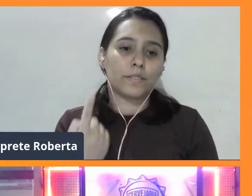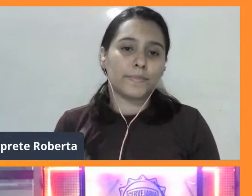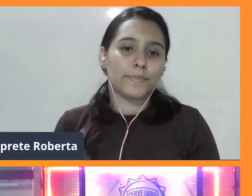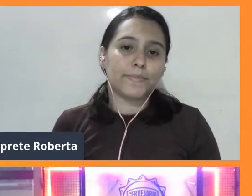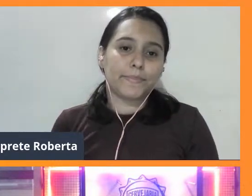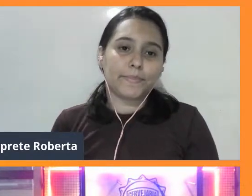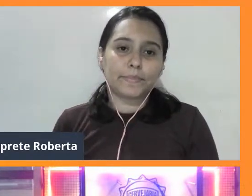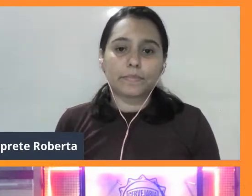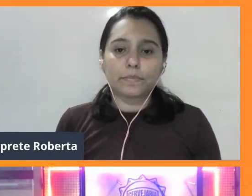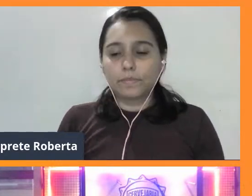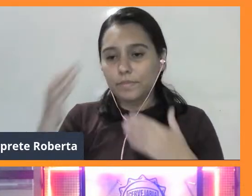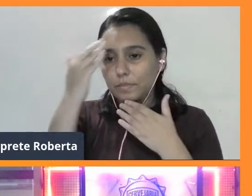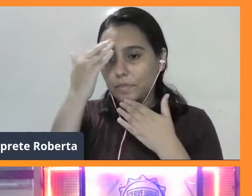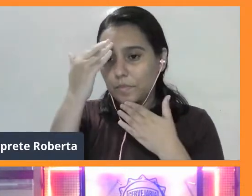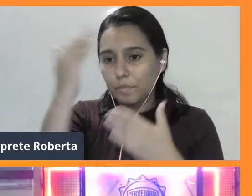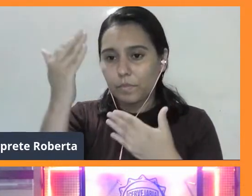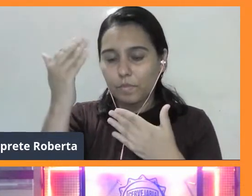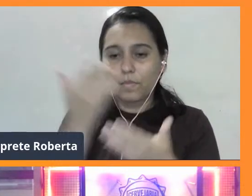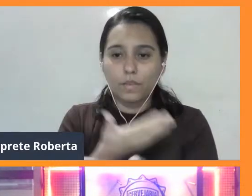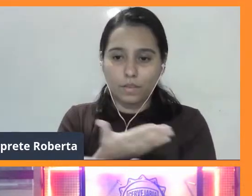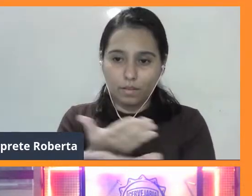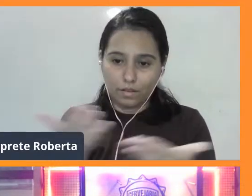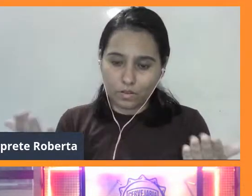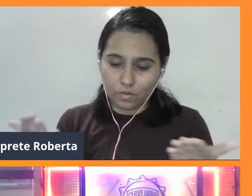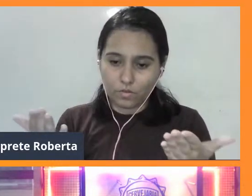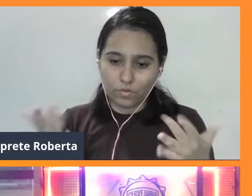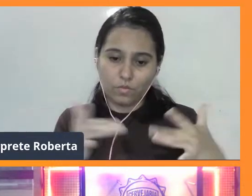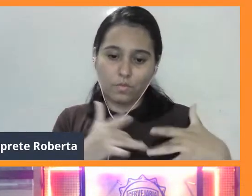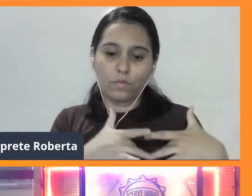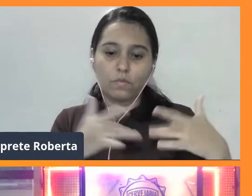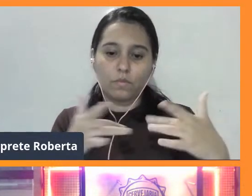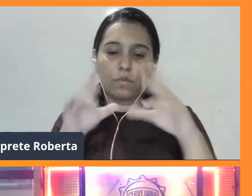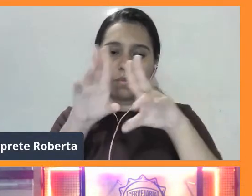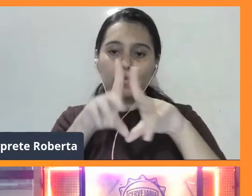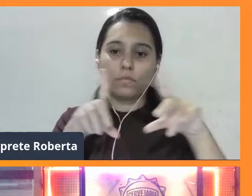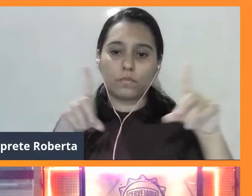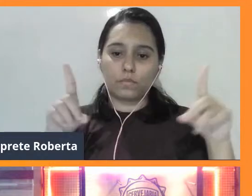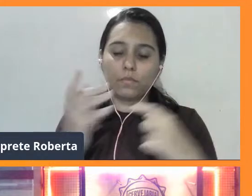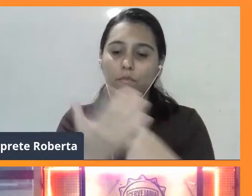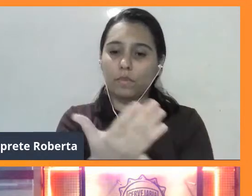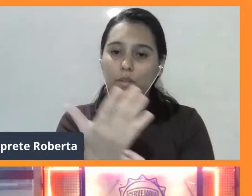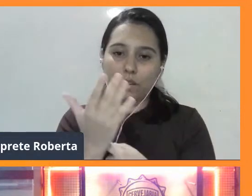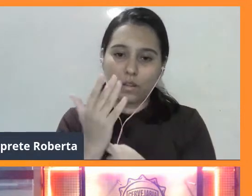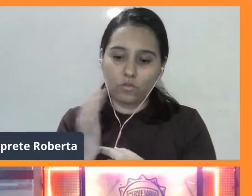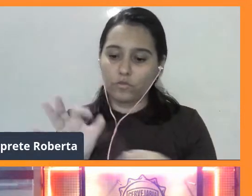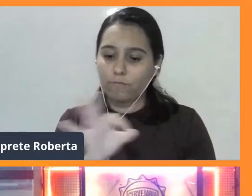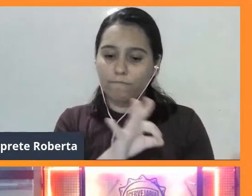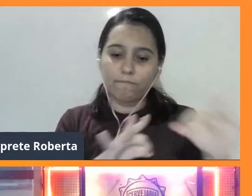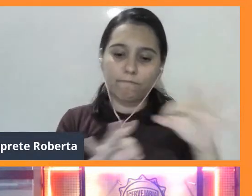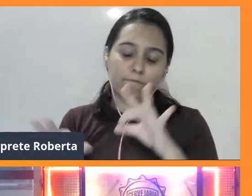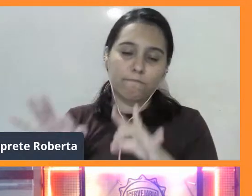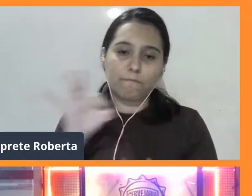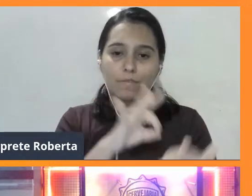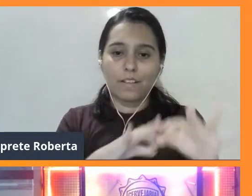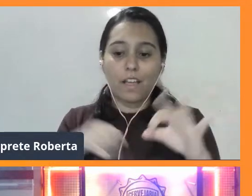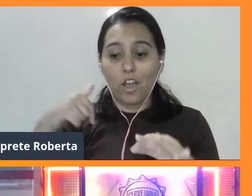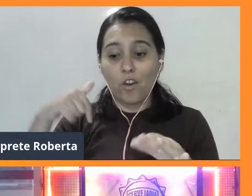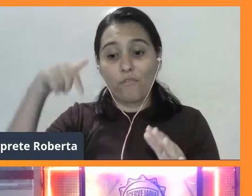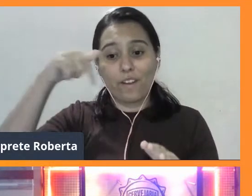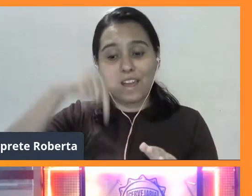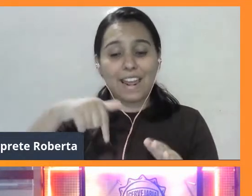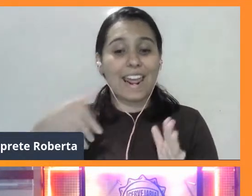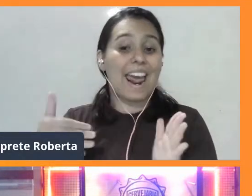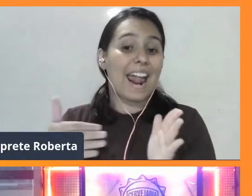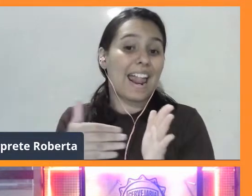Obrigado, gente, a todos. A disponibilidade da oferta, toda a ajuda da organização de vocês. E vou ficar aqui até o final para se